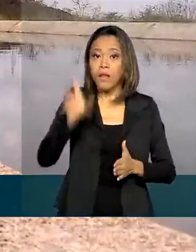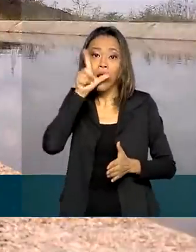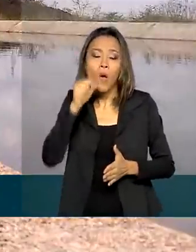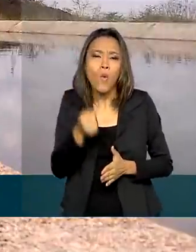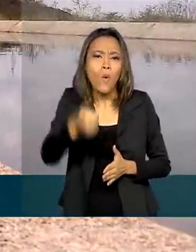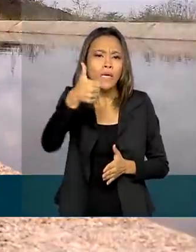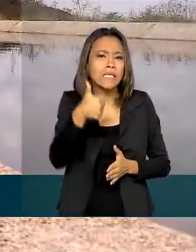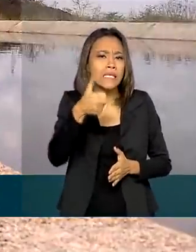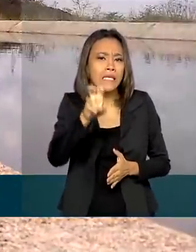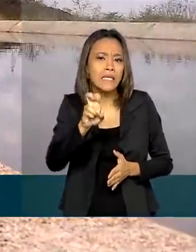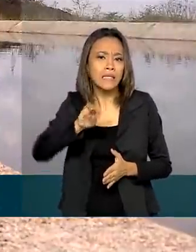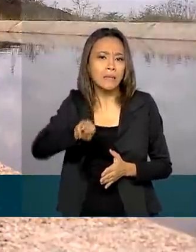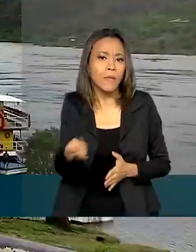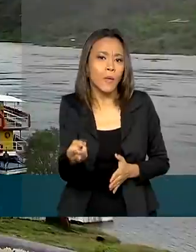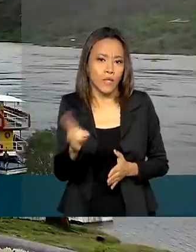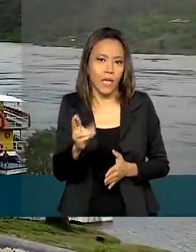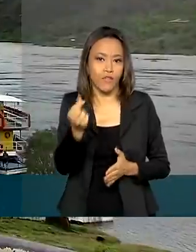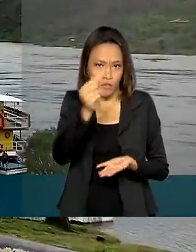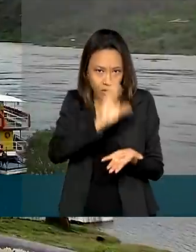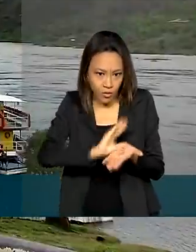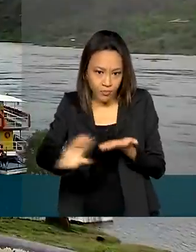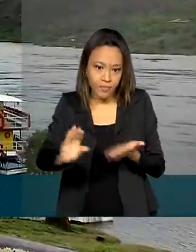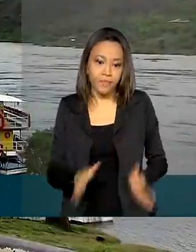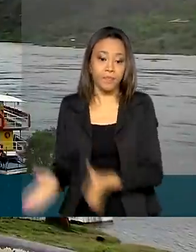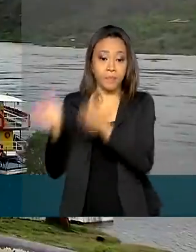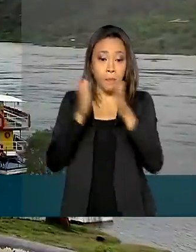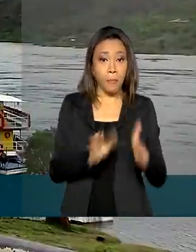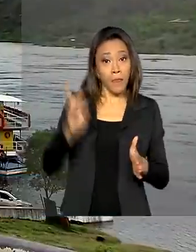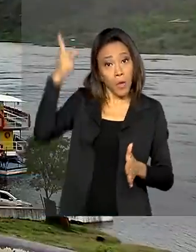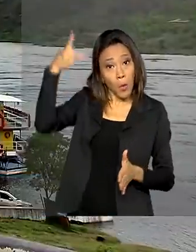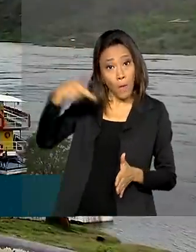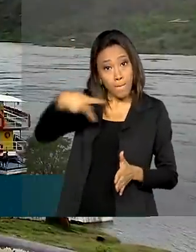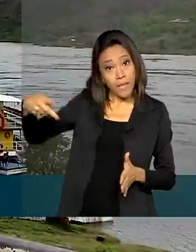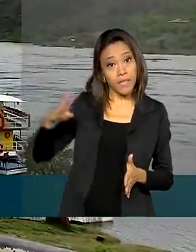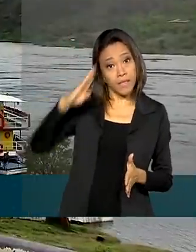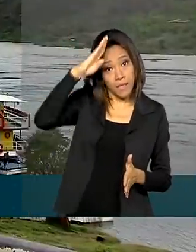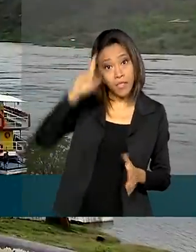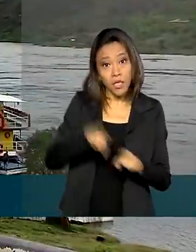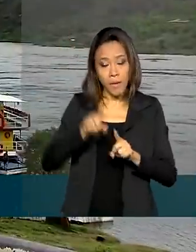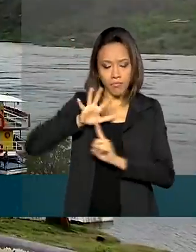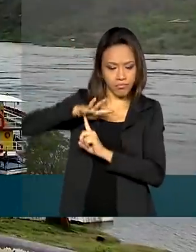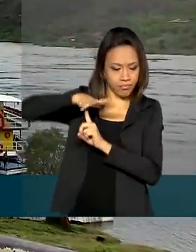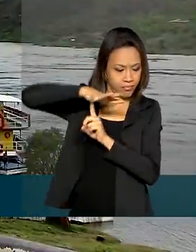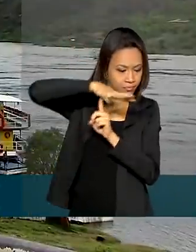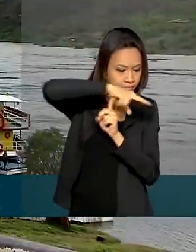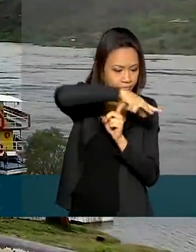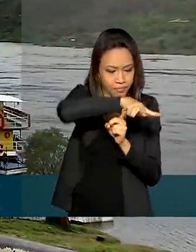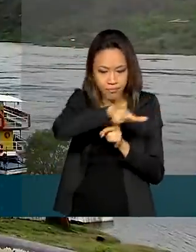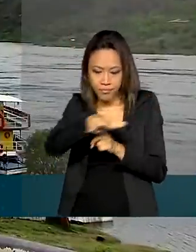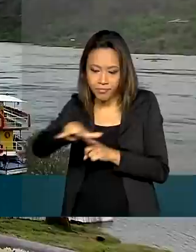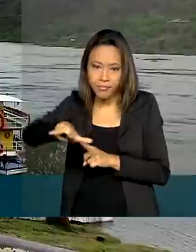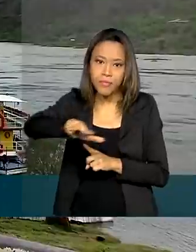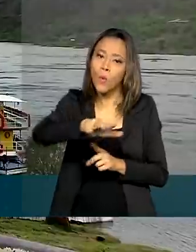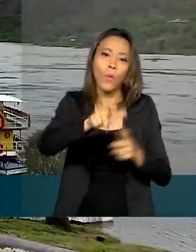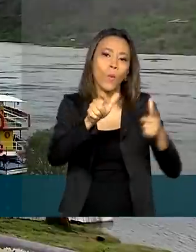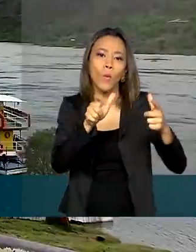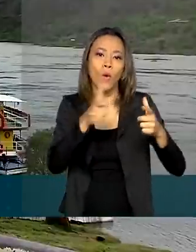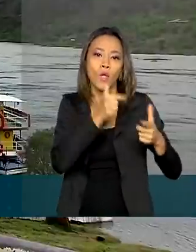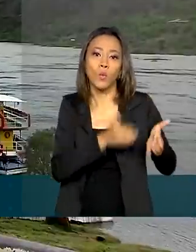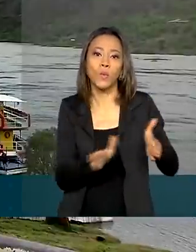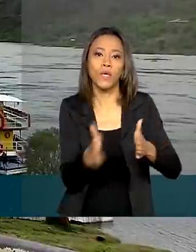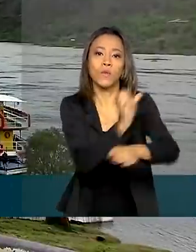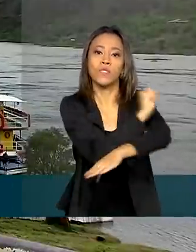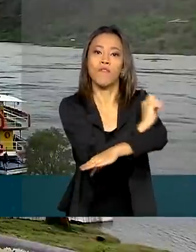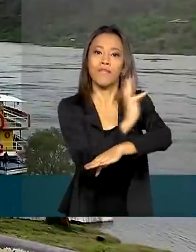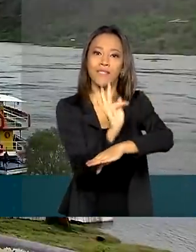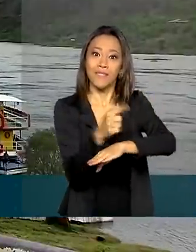de reais foram liberados para a obra. O presidente da República também sobrevou a região dos cânions do Rio São Francisco, principal